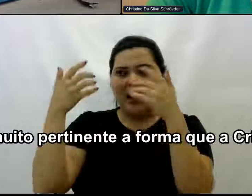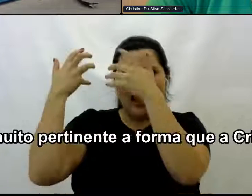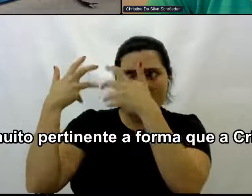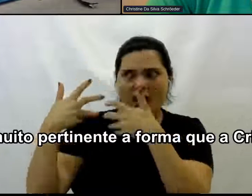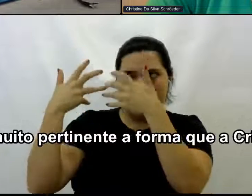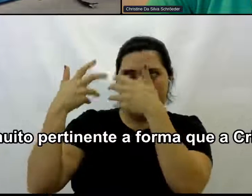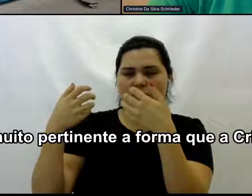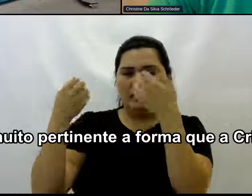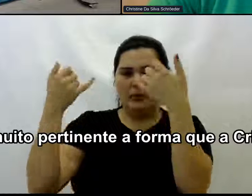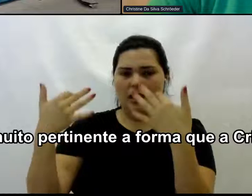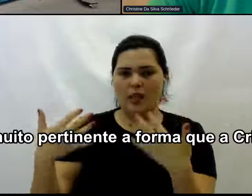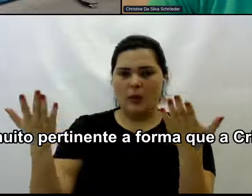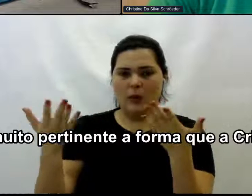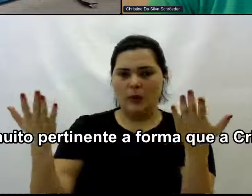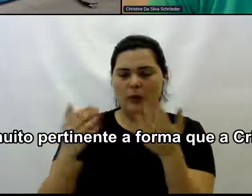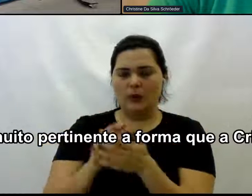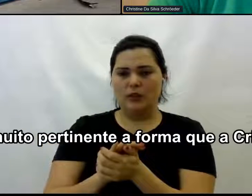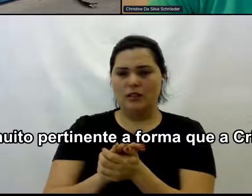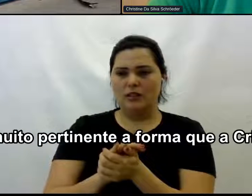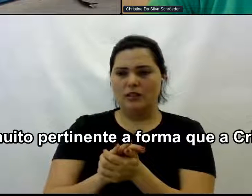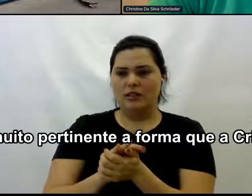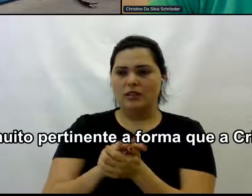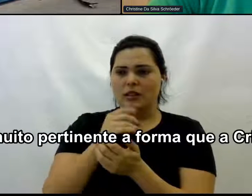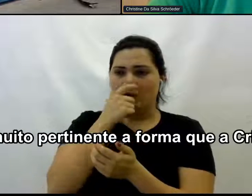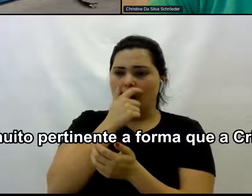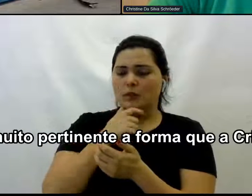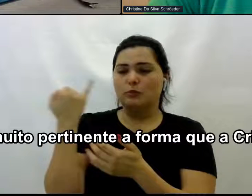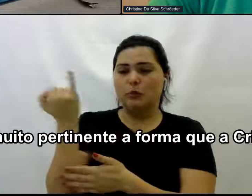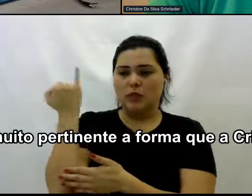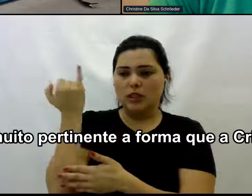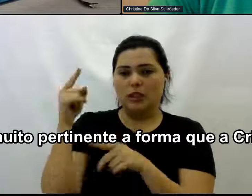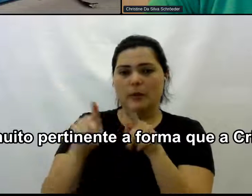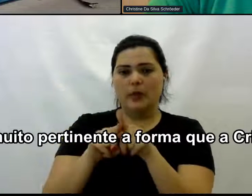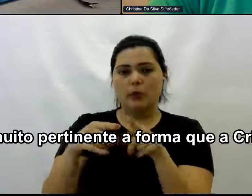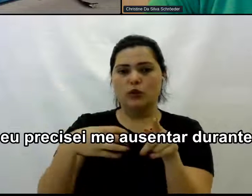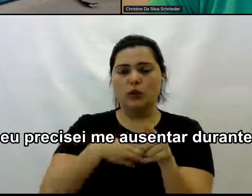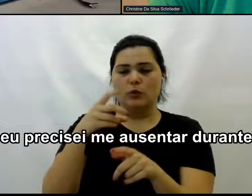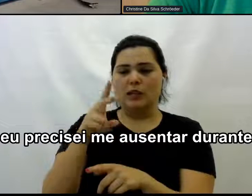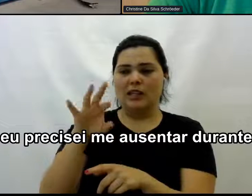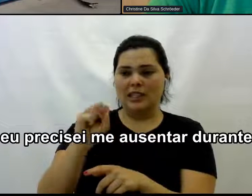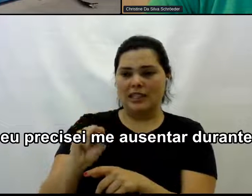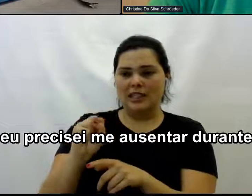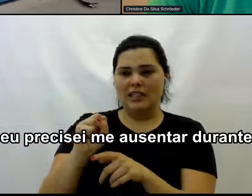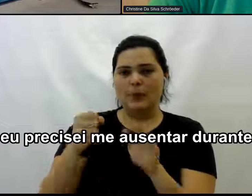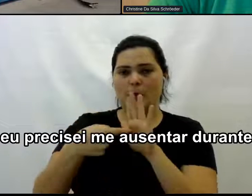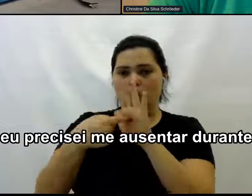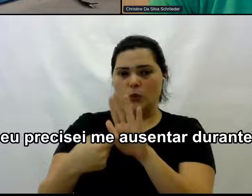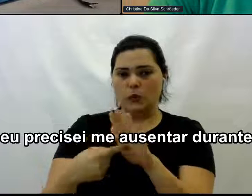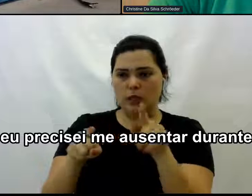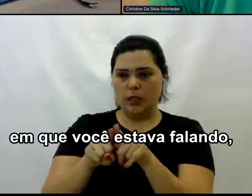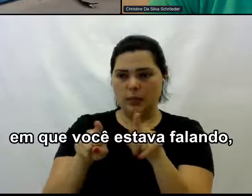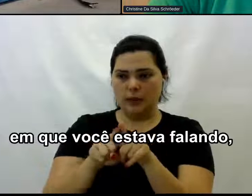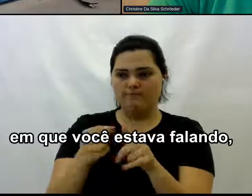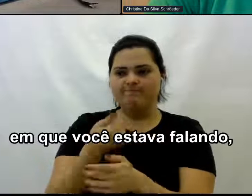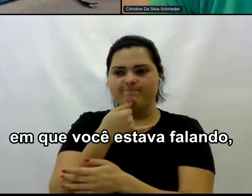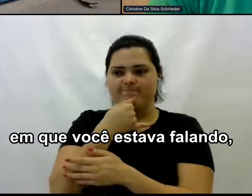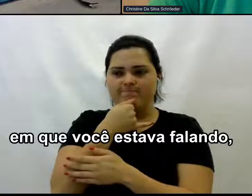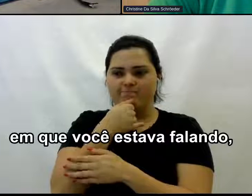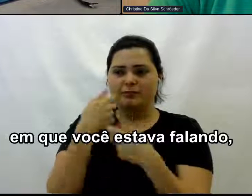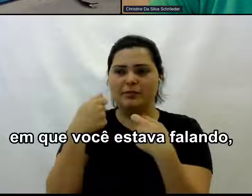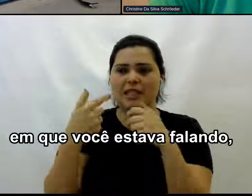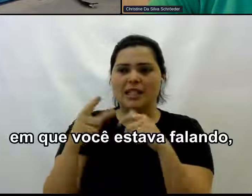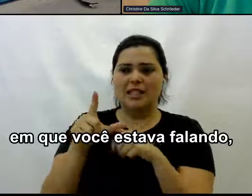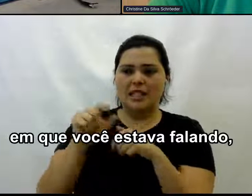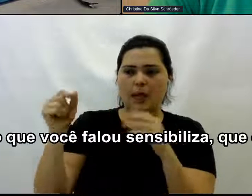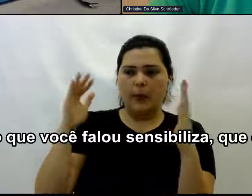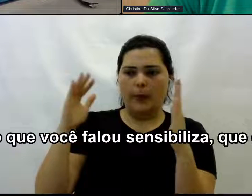fazer Eu achei Muito pertinente A forma Que a Cris Trouxe Infelizmente Eu precisei Me ausentar Durante um período Que